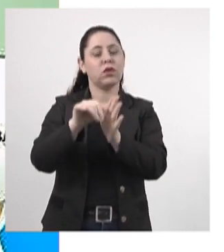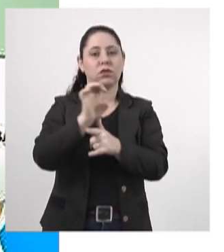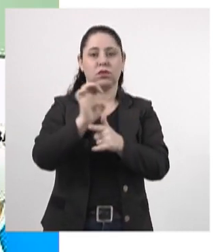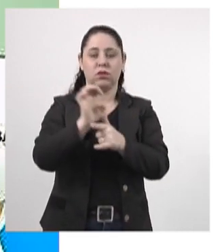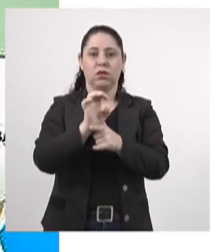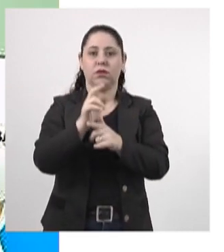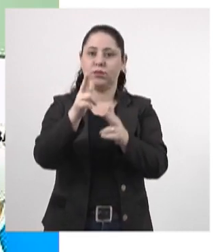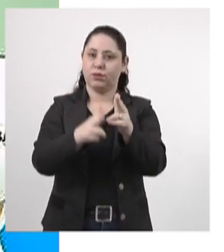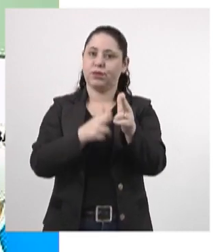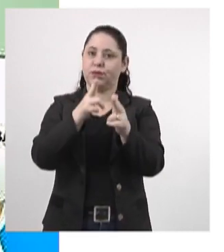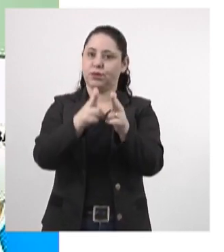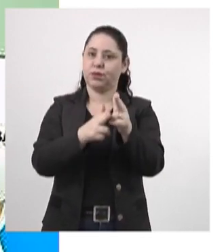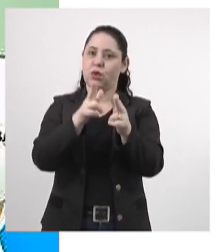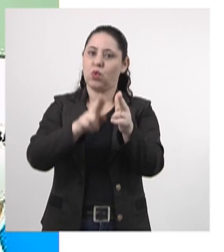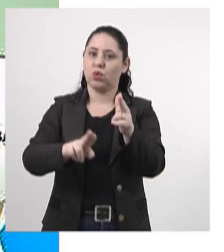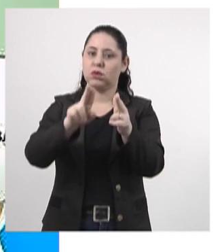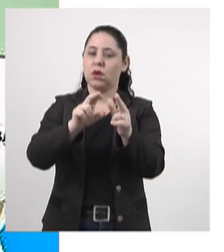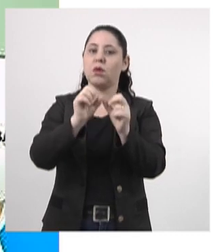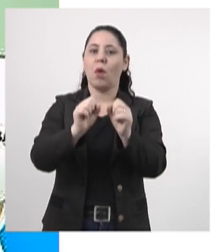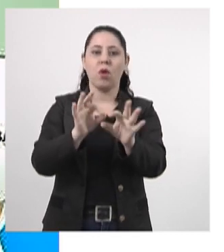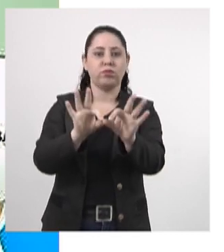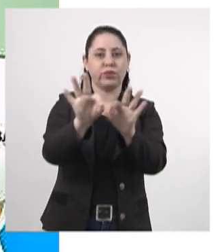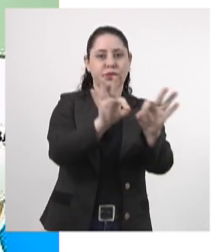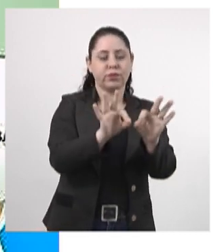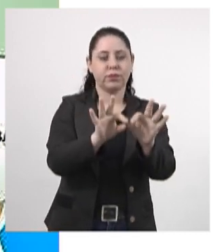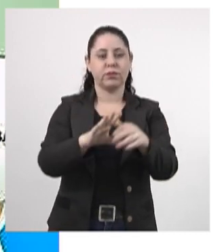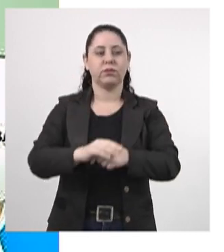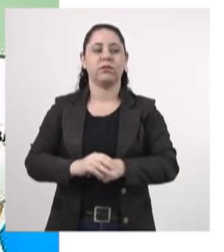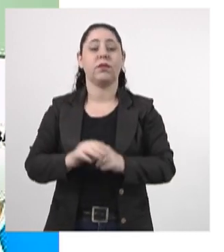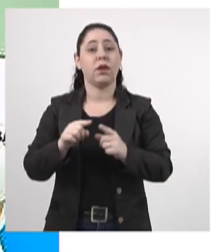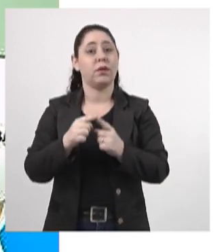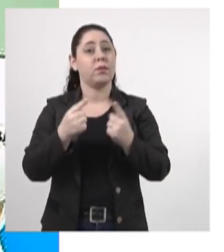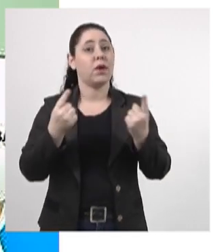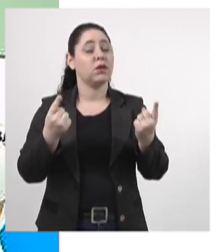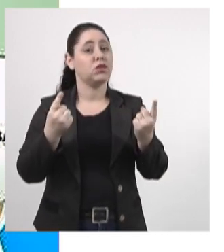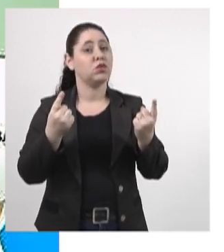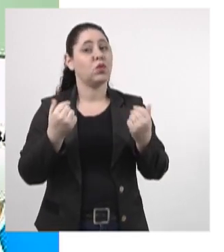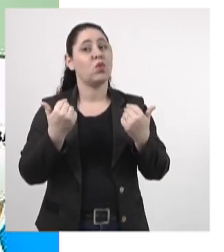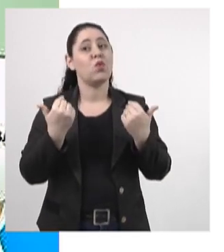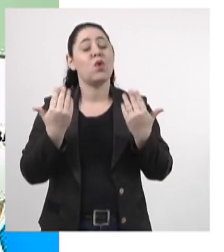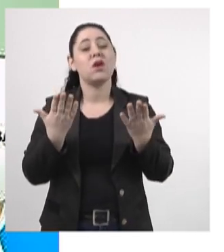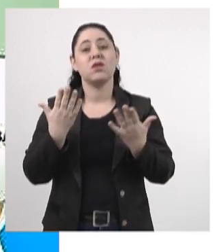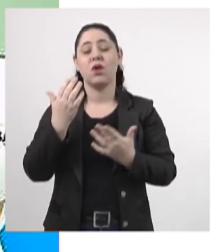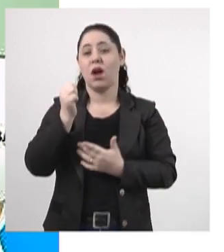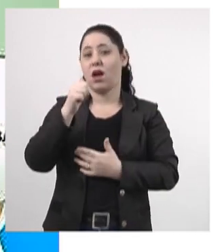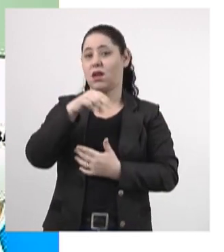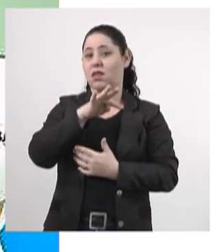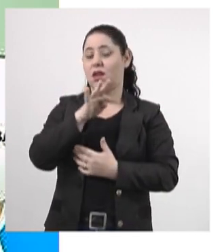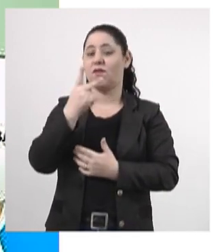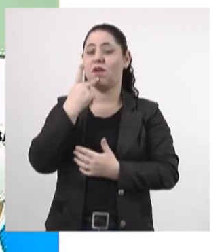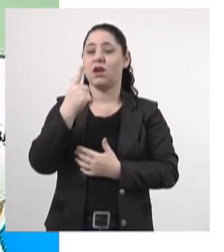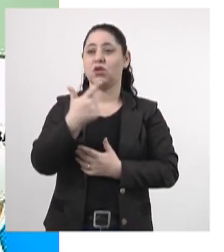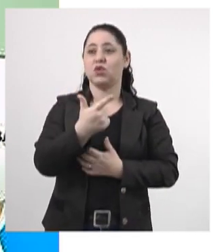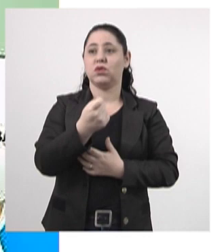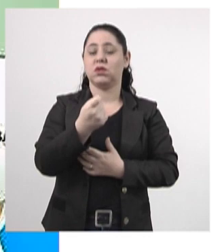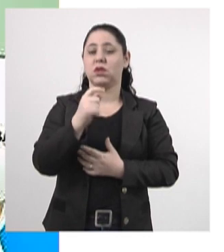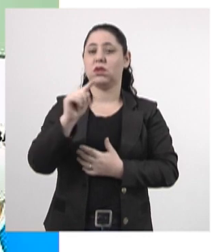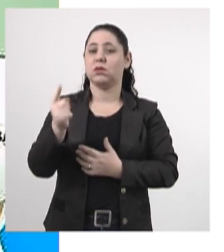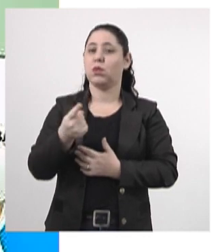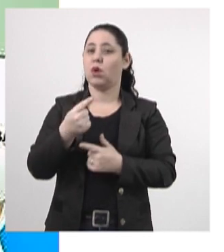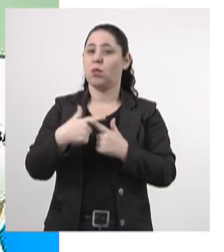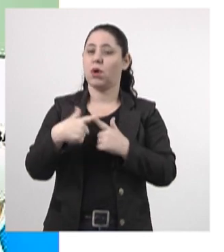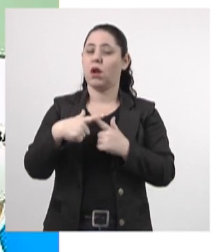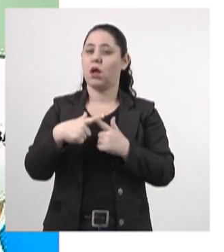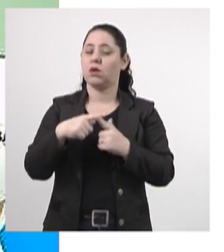que é uma ferrovia alternativa que está sendo desenhada. Mas quando a NTT diz que só tem 200 mil toneladas, é porque ela está